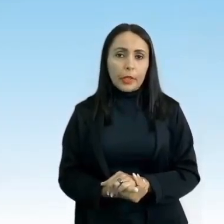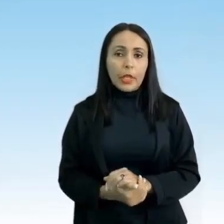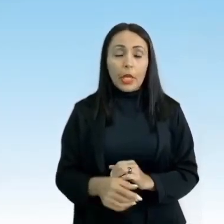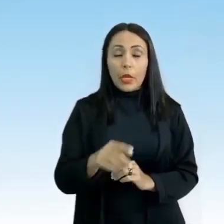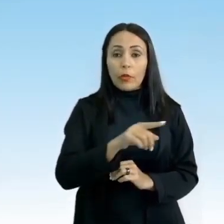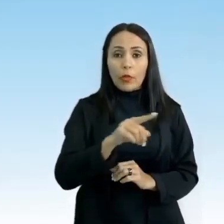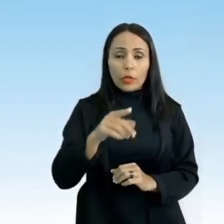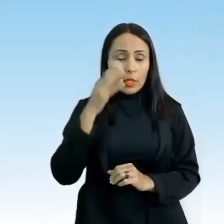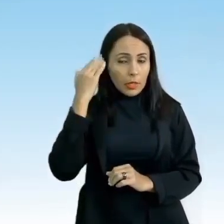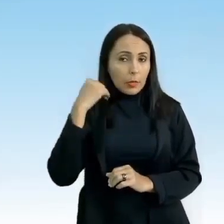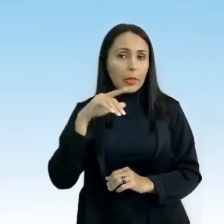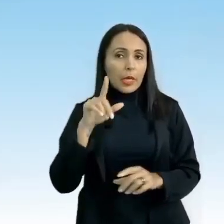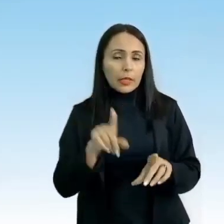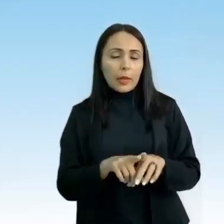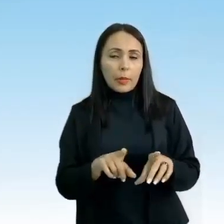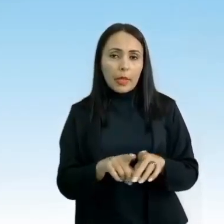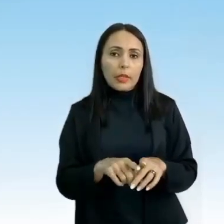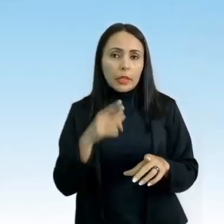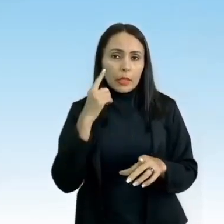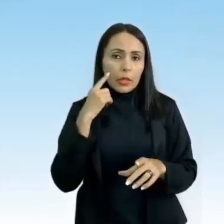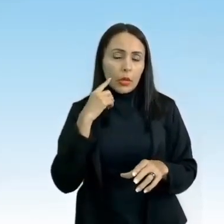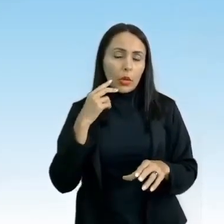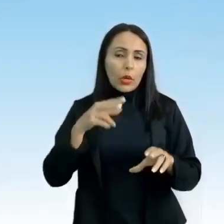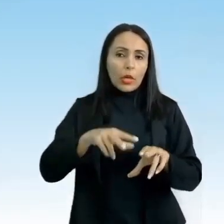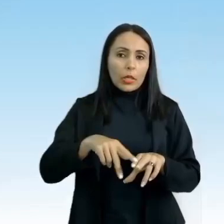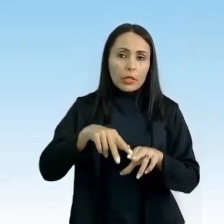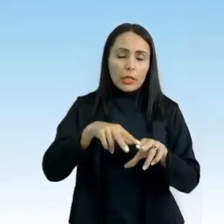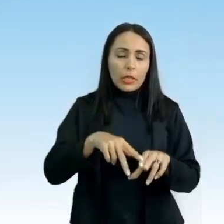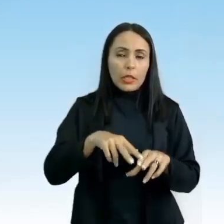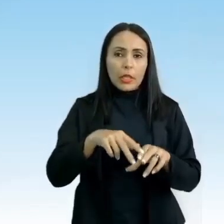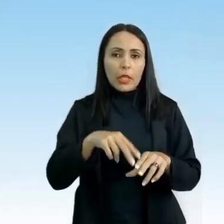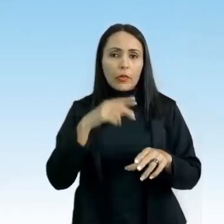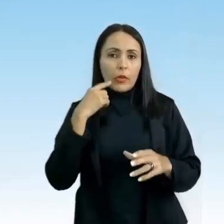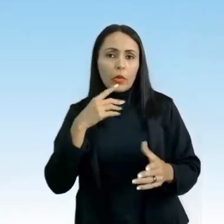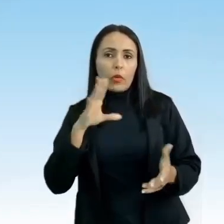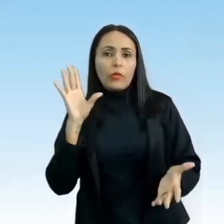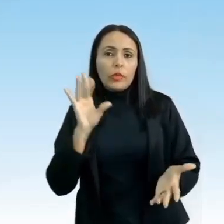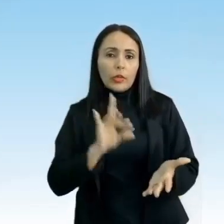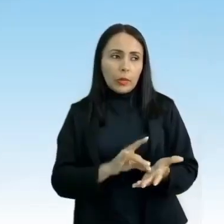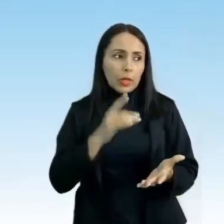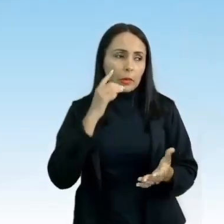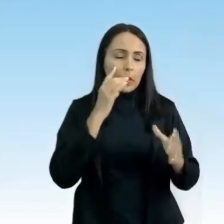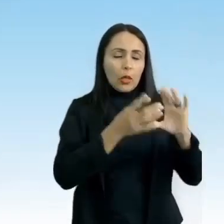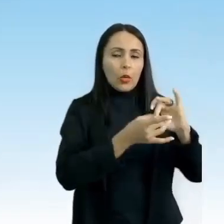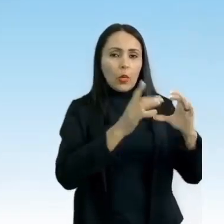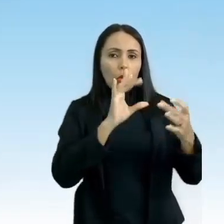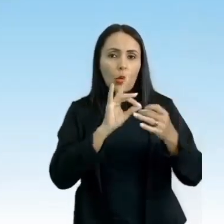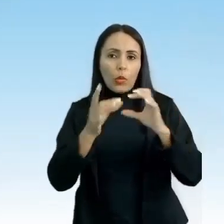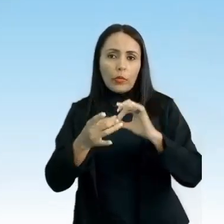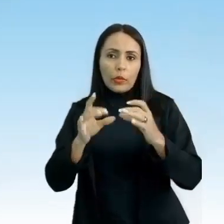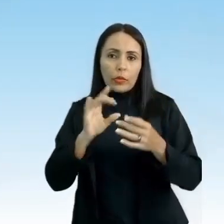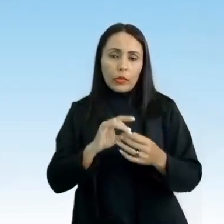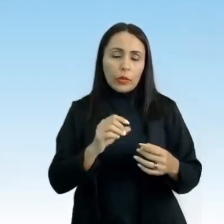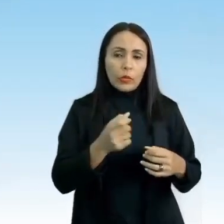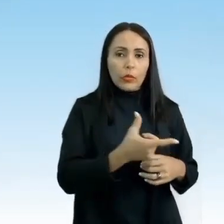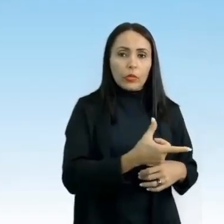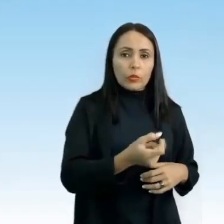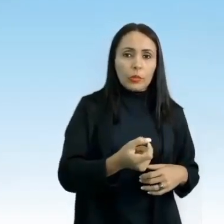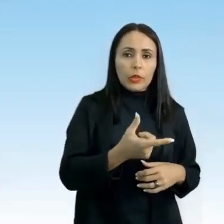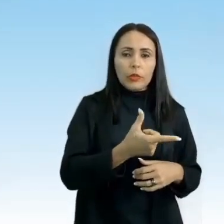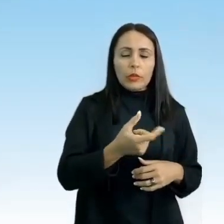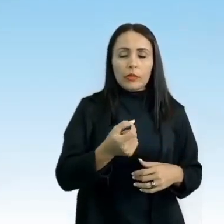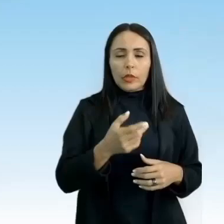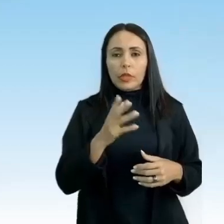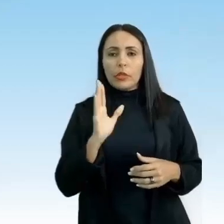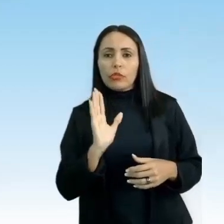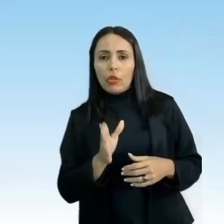sabiam também que a modalidade de skate e parque foi confirmada para os Jogos Olímpicos de Tóquio 2020? Ah, que já passou e